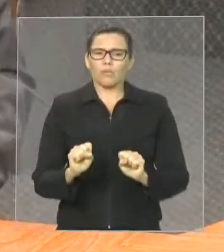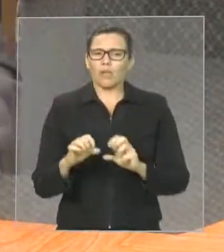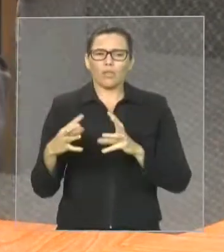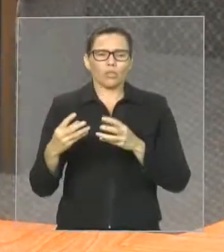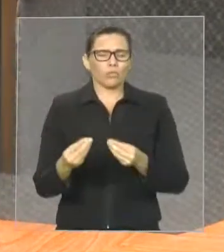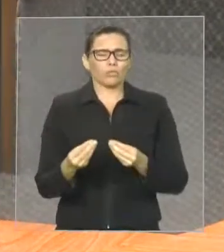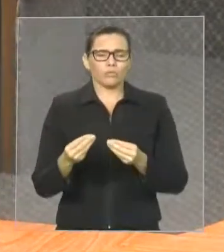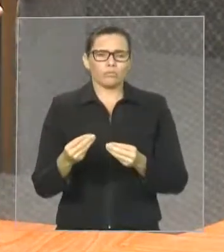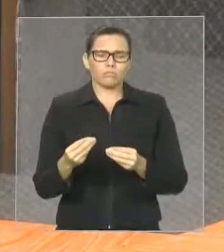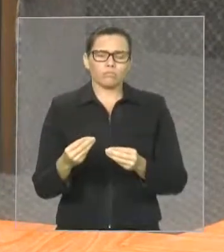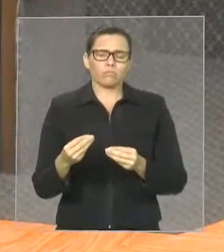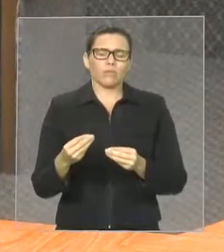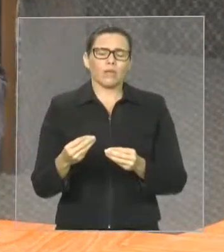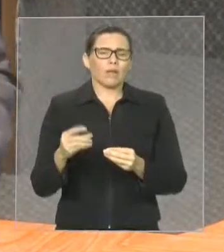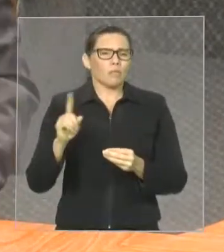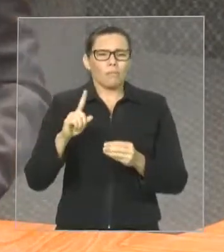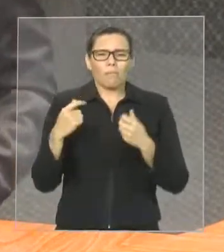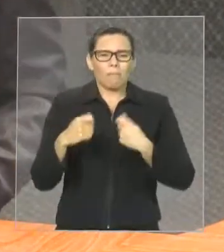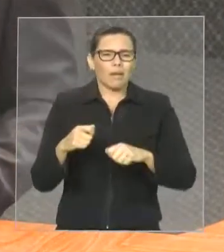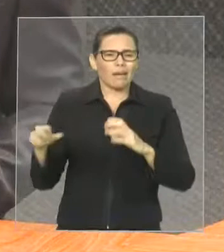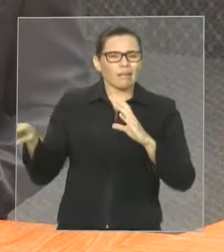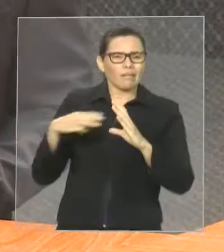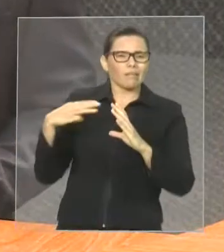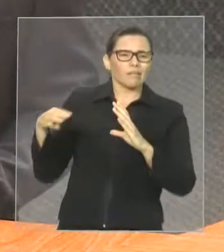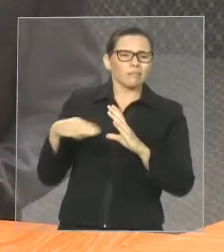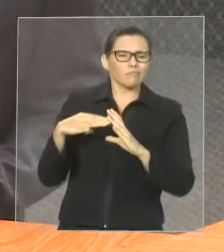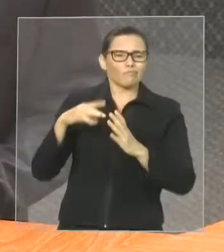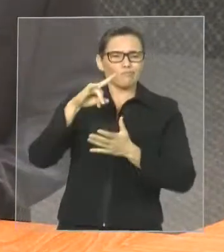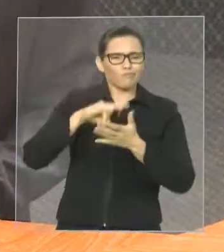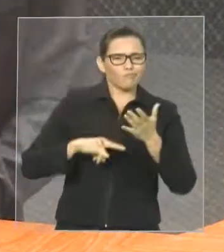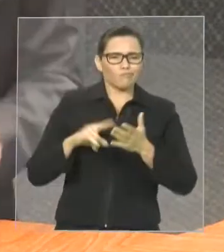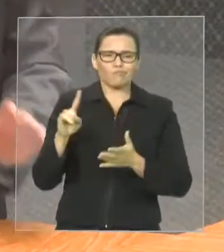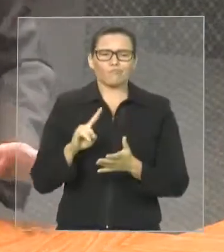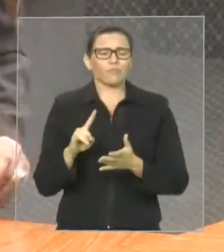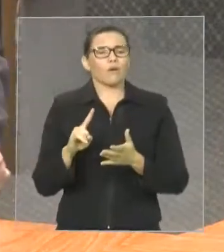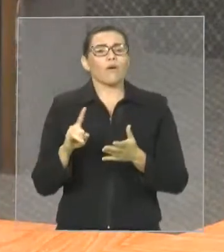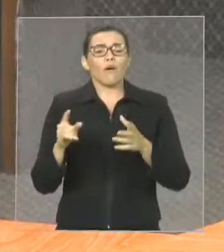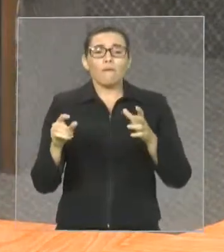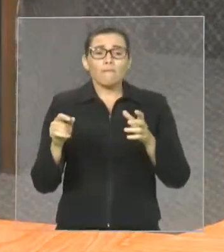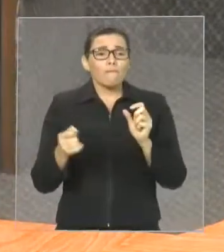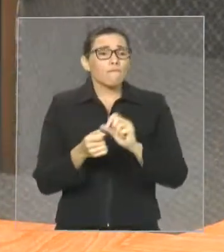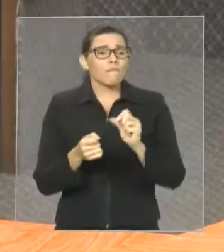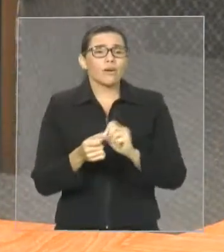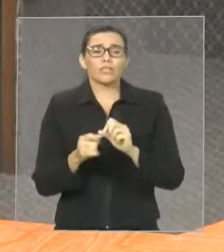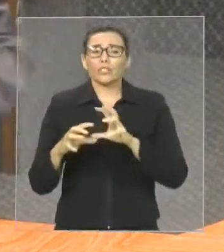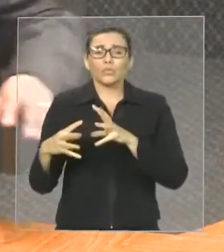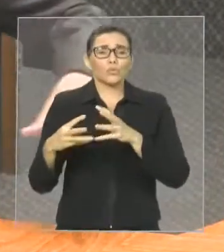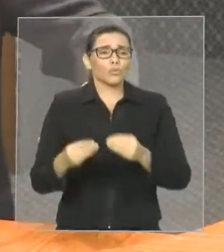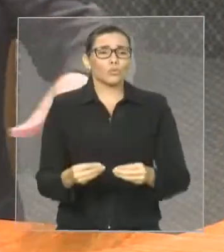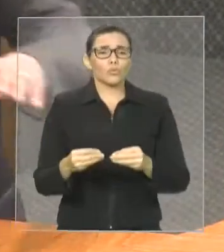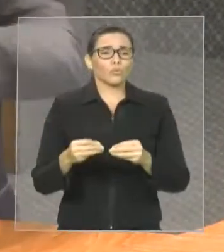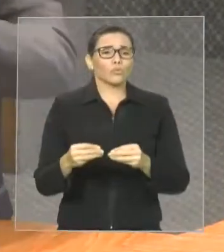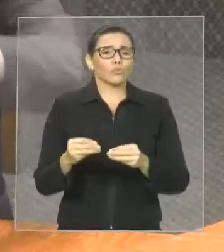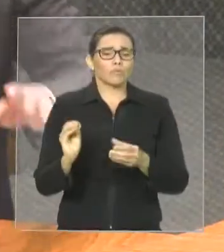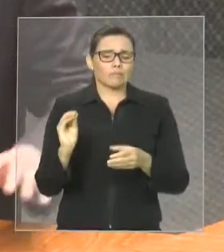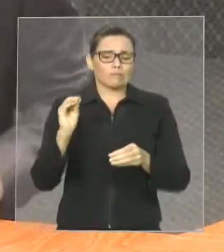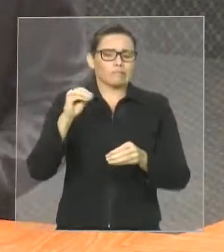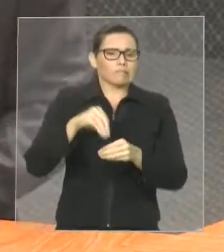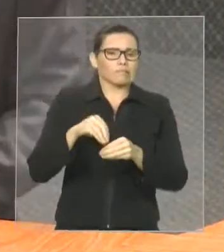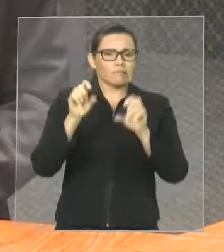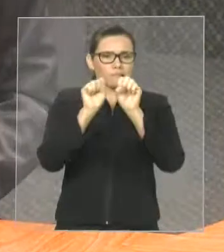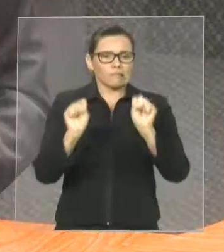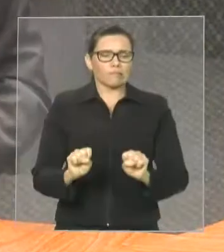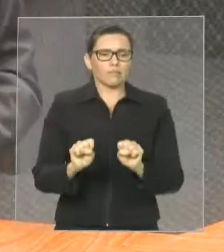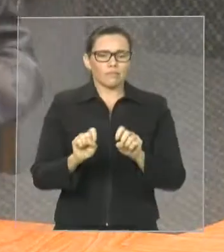segurança. Só para concluir, seu presidente, com relação à questão da segurança, evitando fraudes, vai ser um sistema que vai poder cruzar as informações,